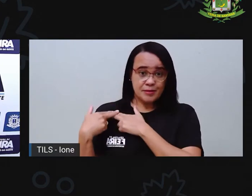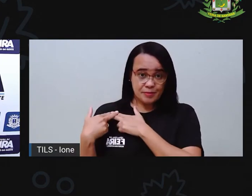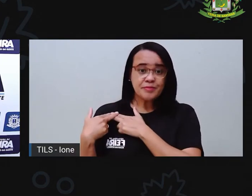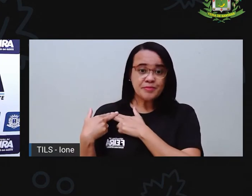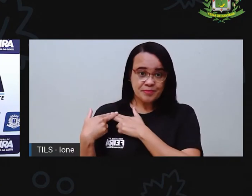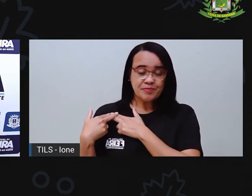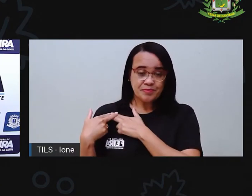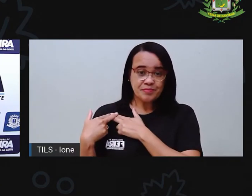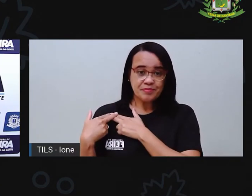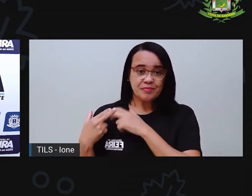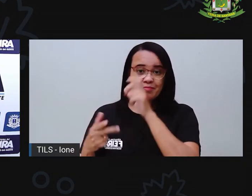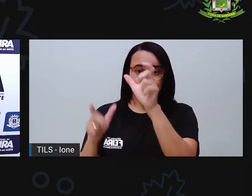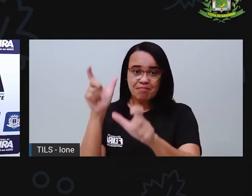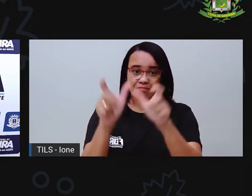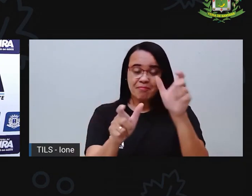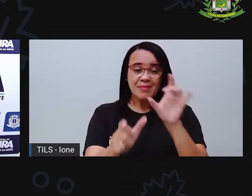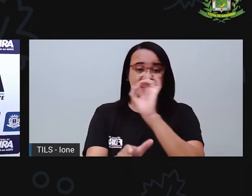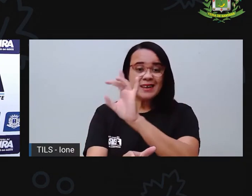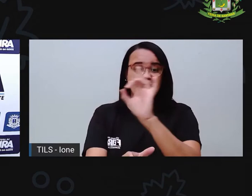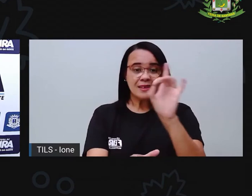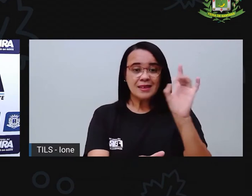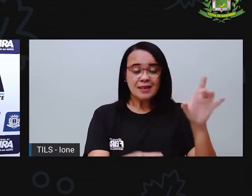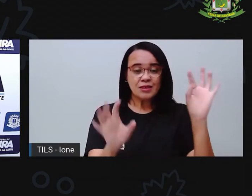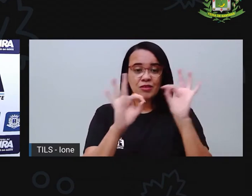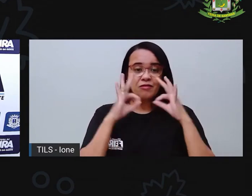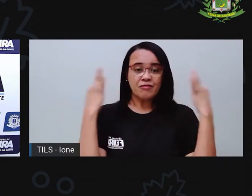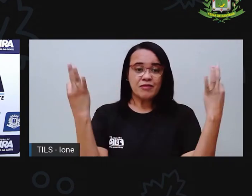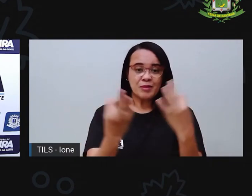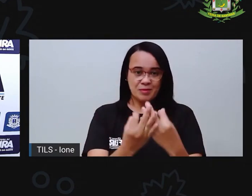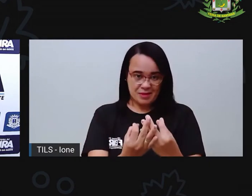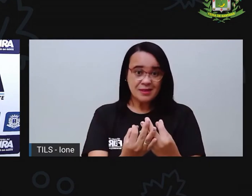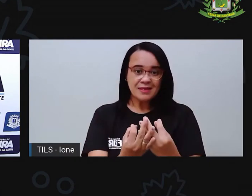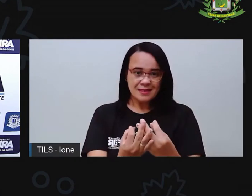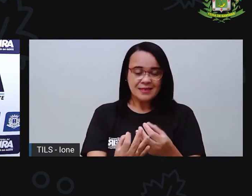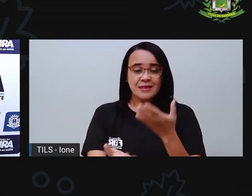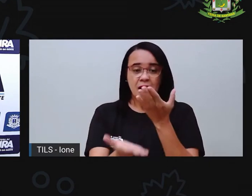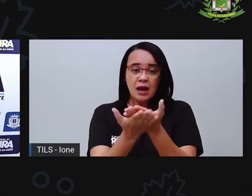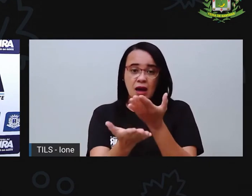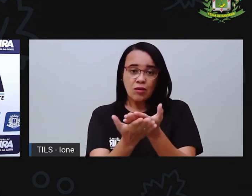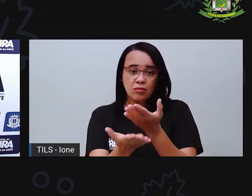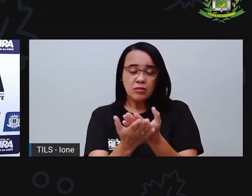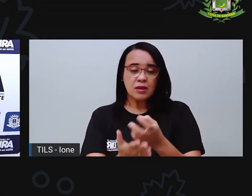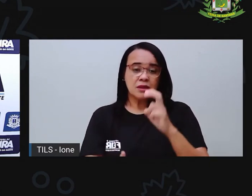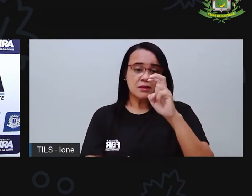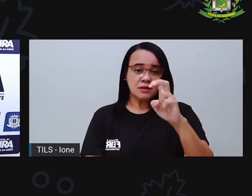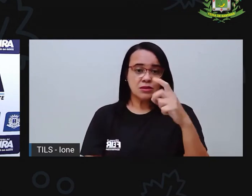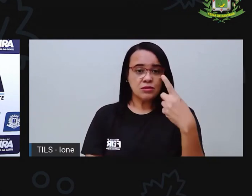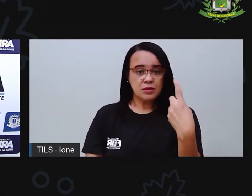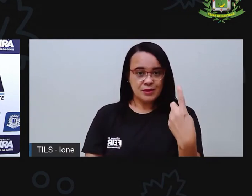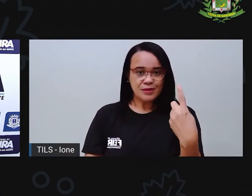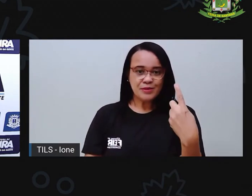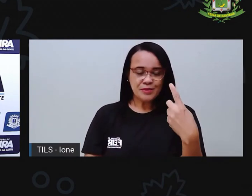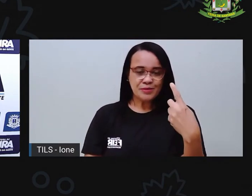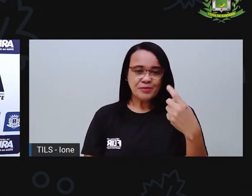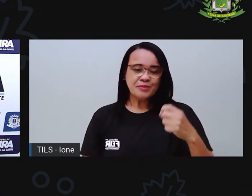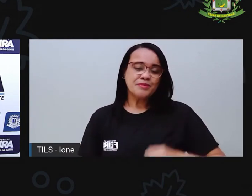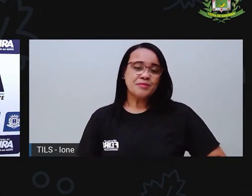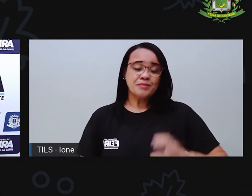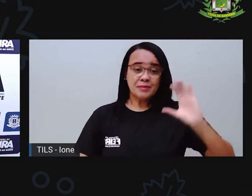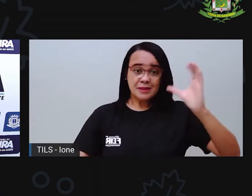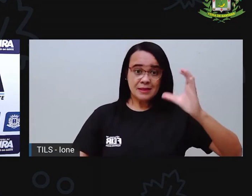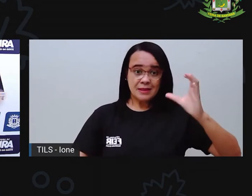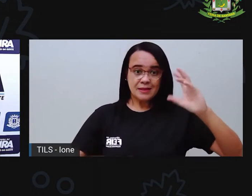um. A nossa aula é a aula de número 51, é uma aula que envolve ciências humanas, né? E aí a Pró